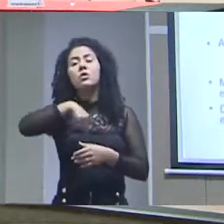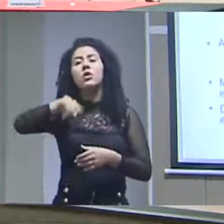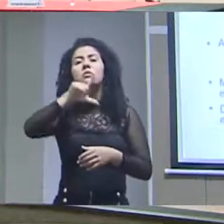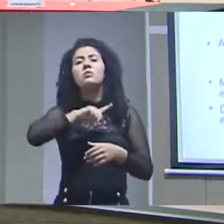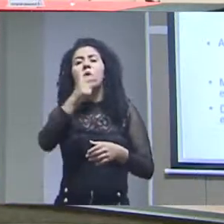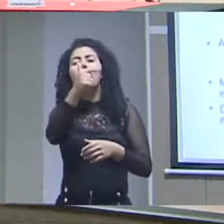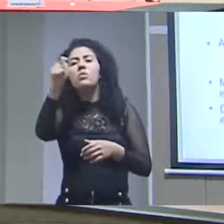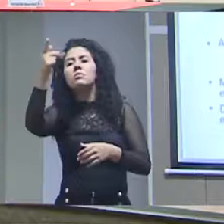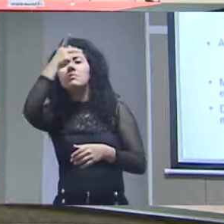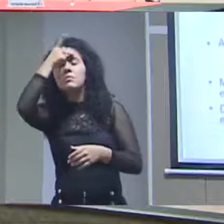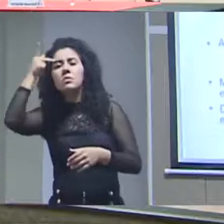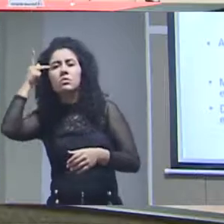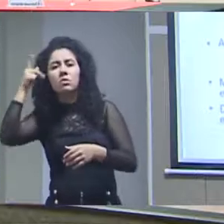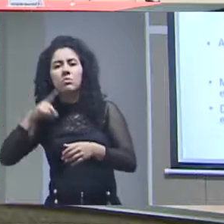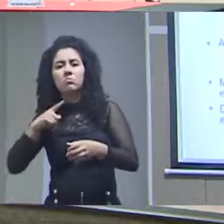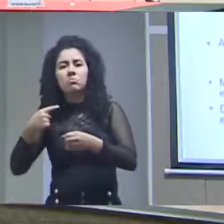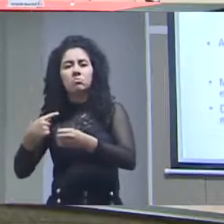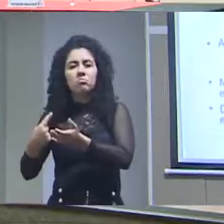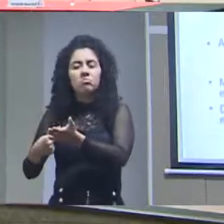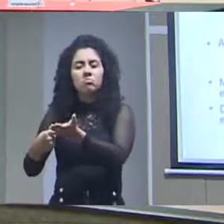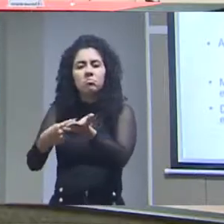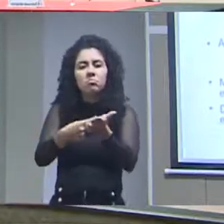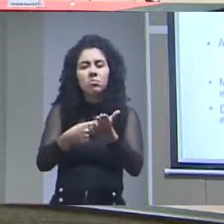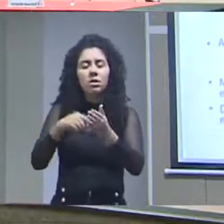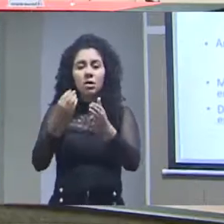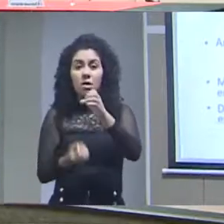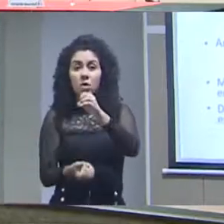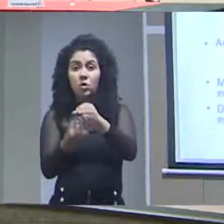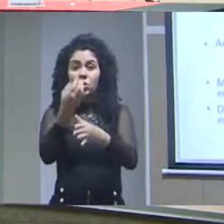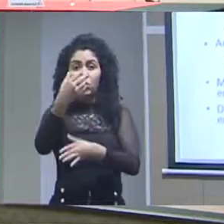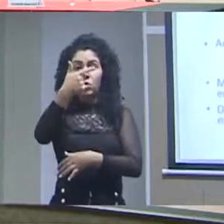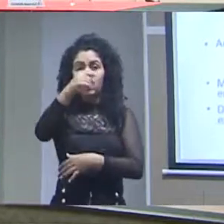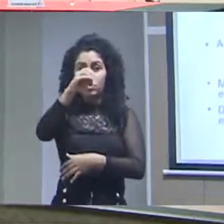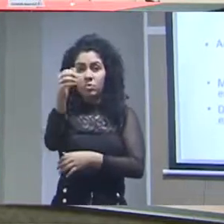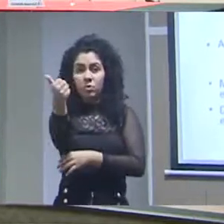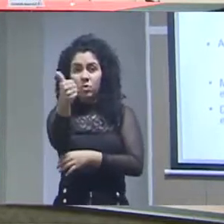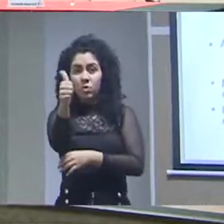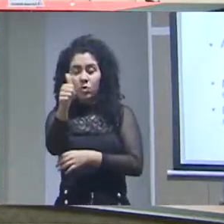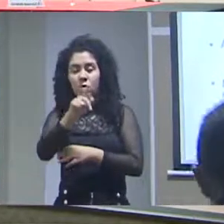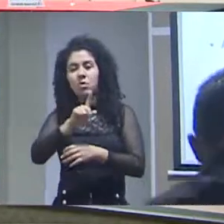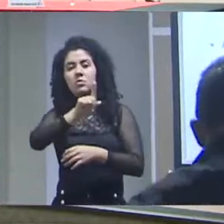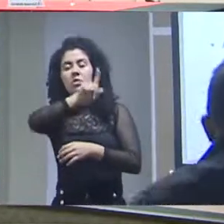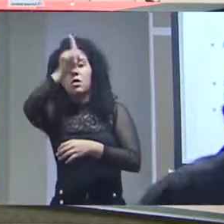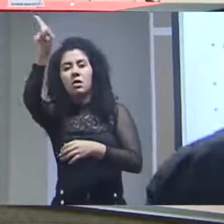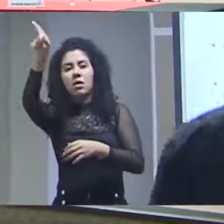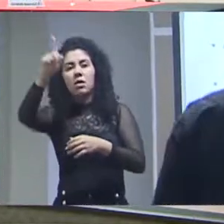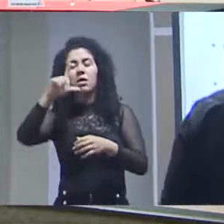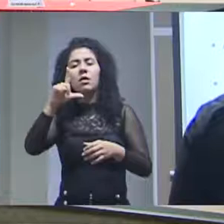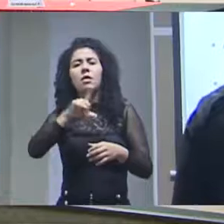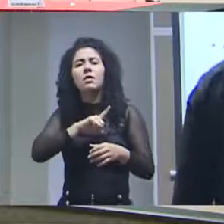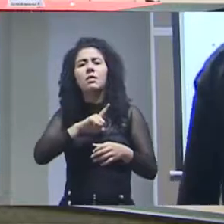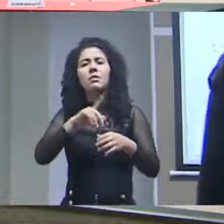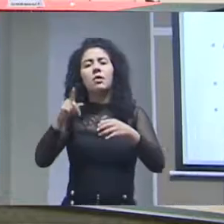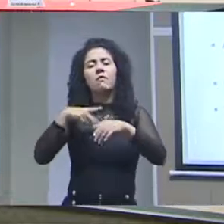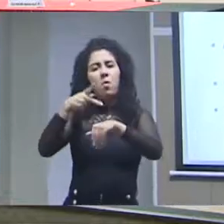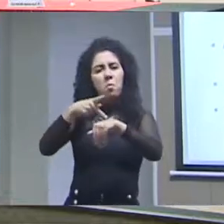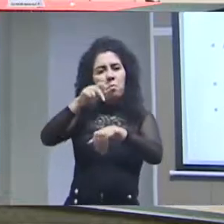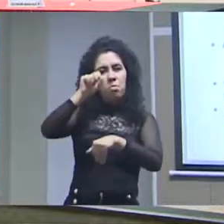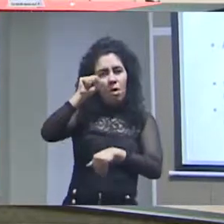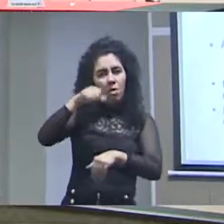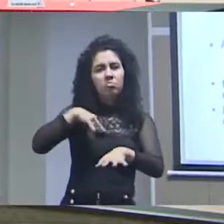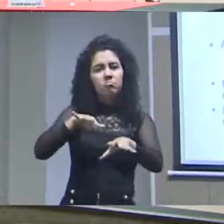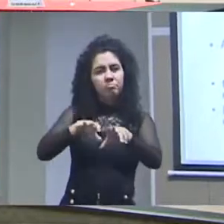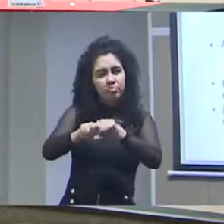também associados também nessa época foi criado em 2011 uma escola nacional de botânica tropical com cursos de pós